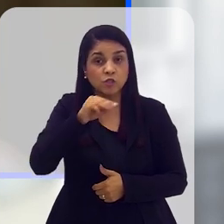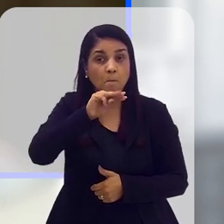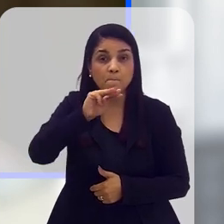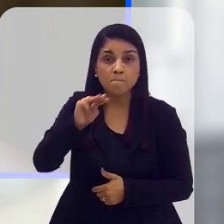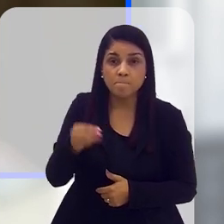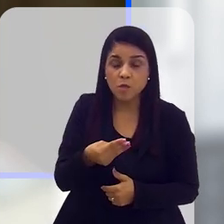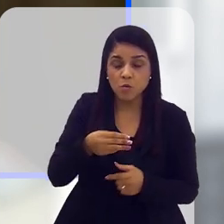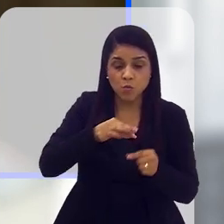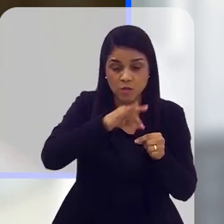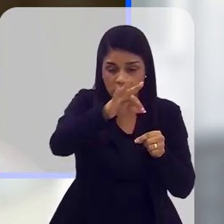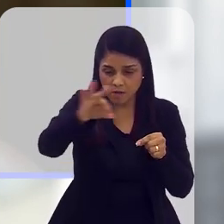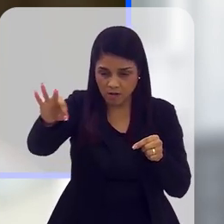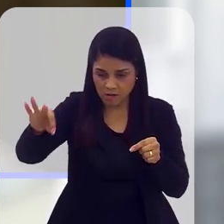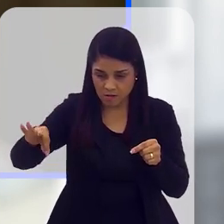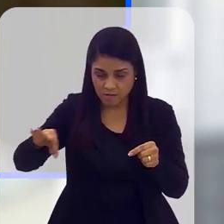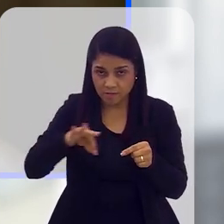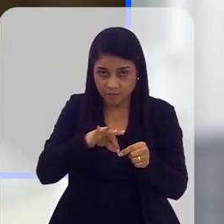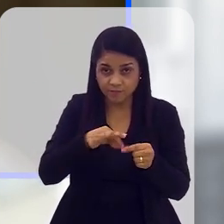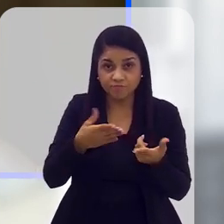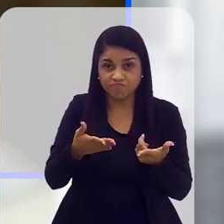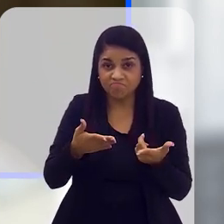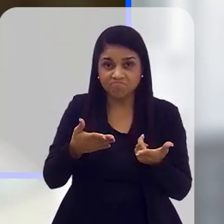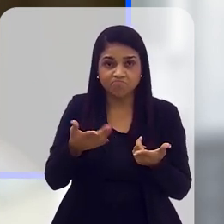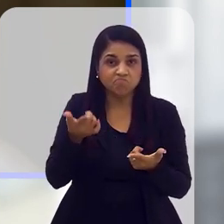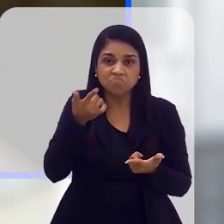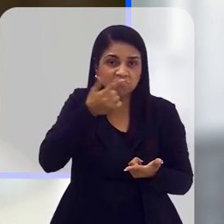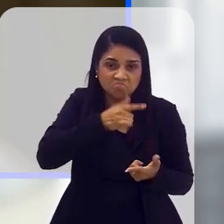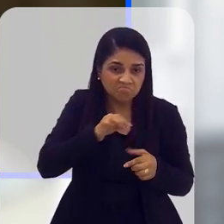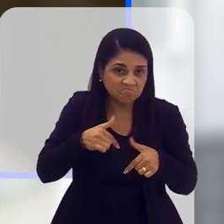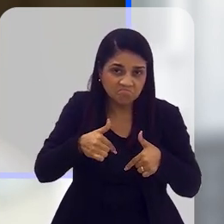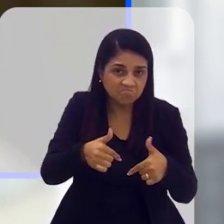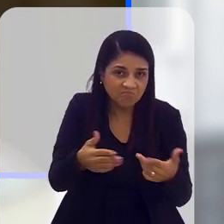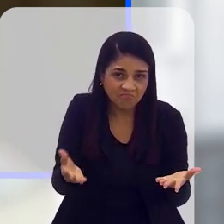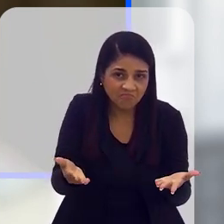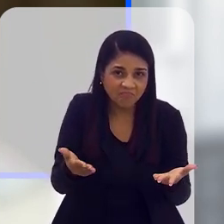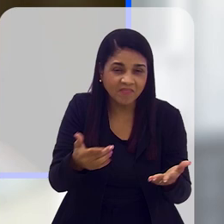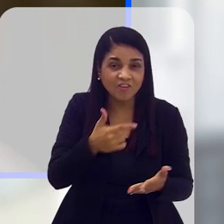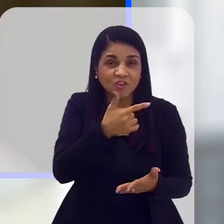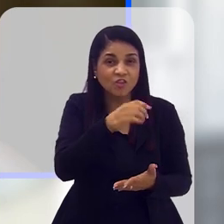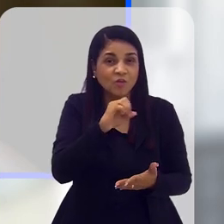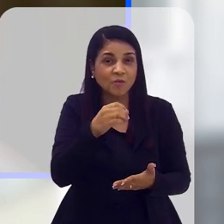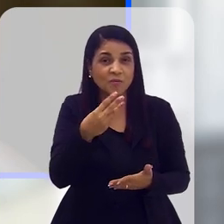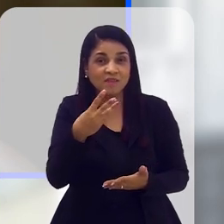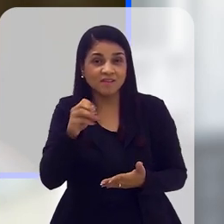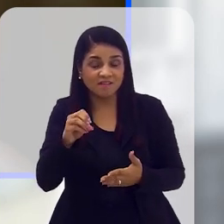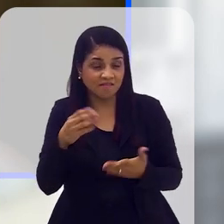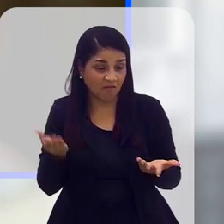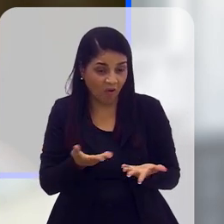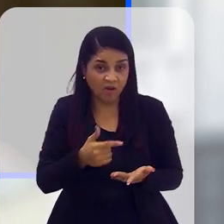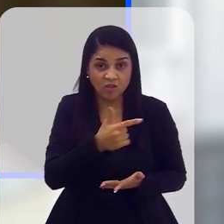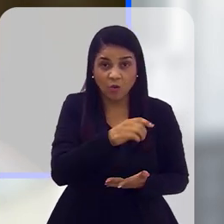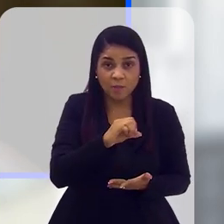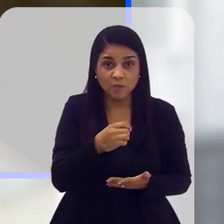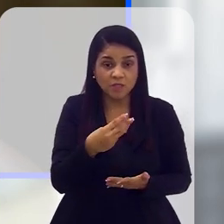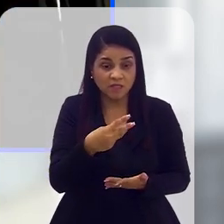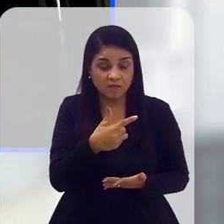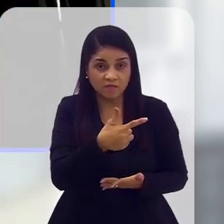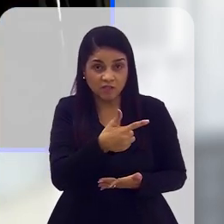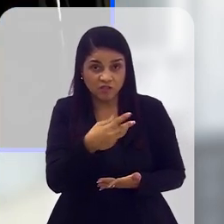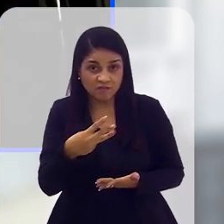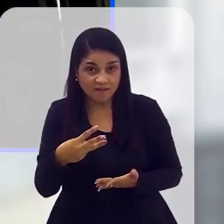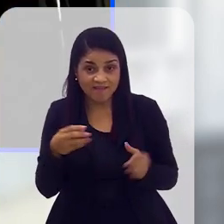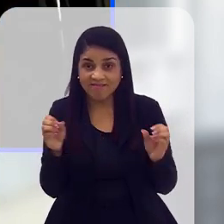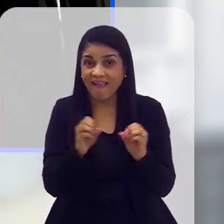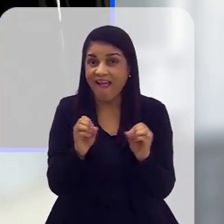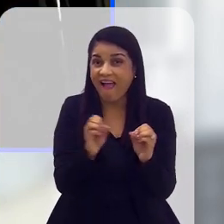quadrados, 12 milhões de hectares. E, na verdade, isso não foi feito, né, até 2030, nós estamos em 2023, nada disso